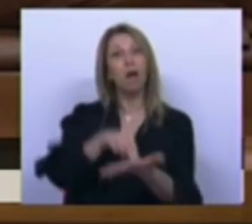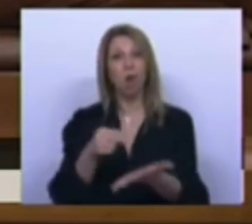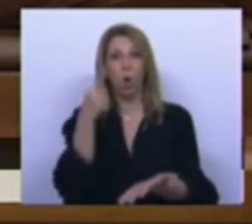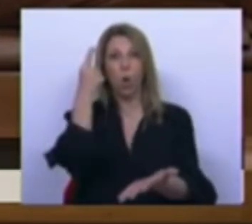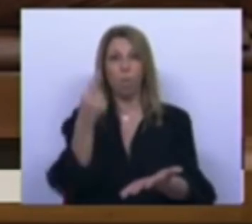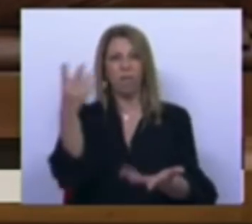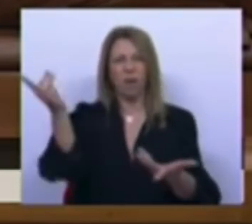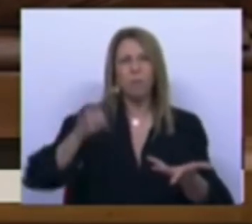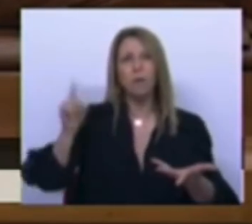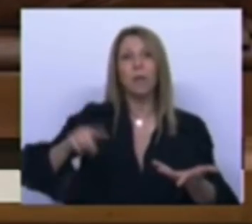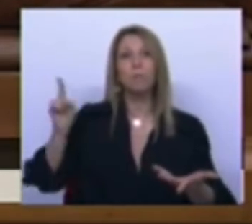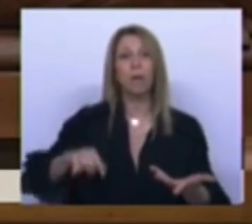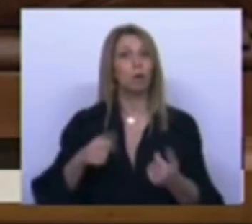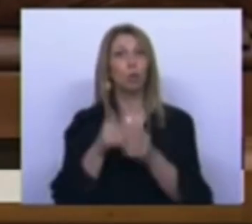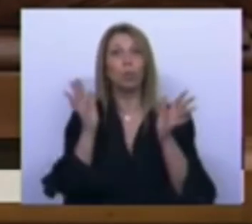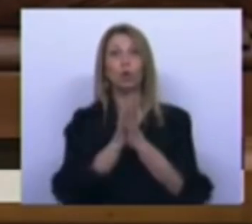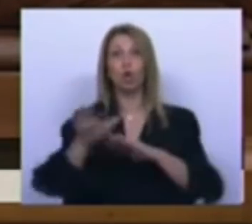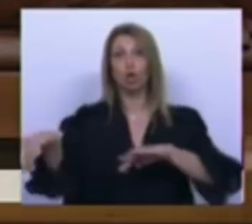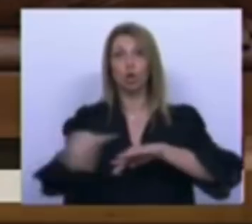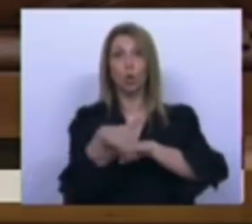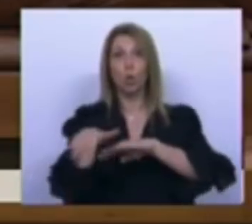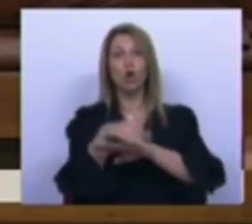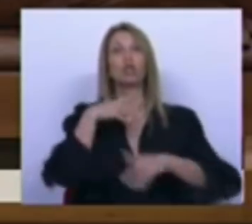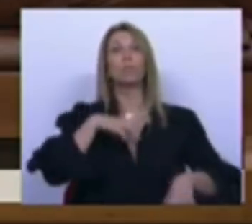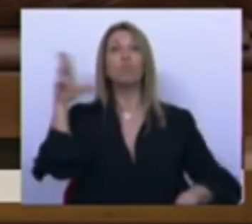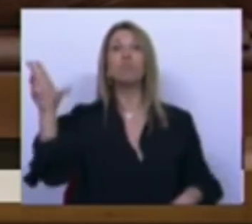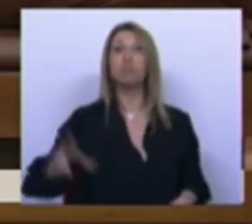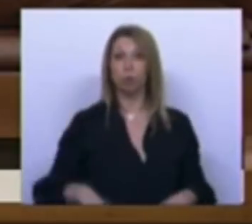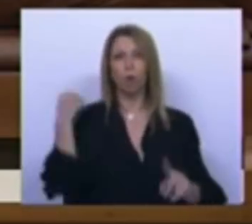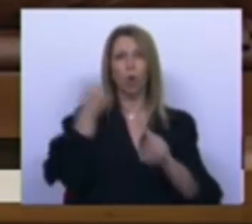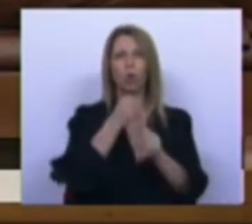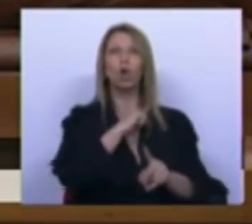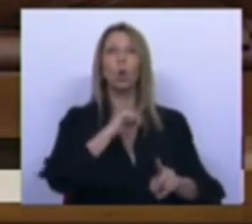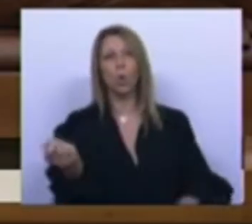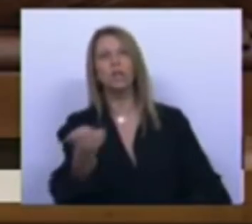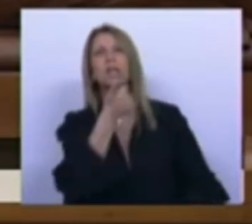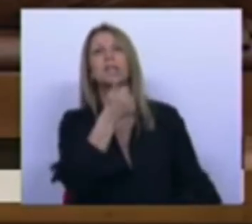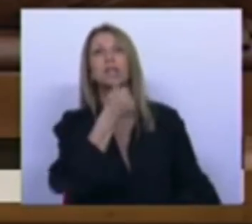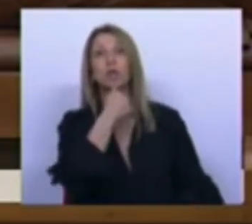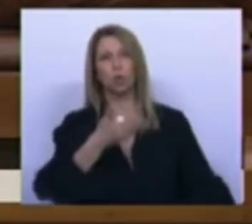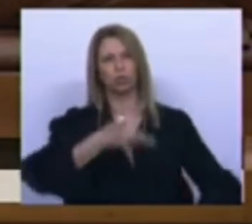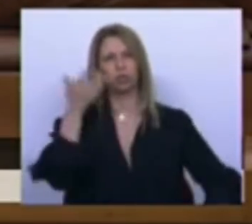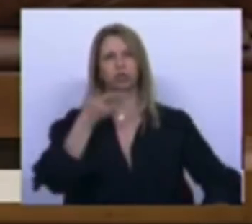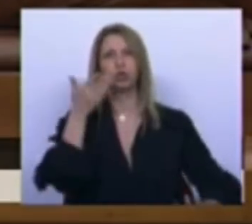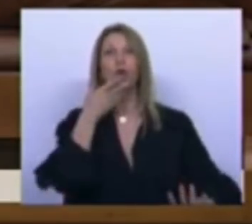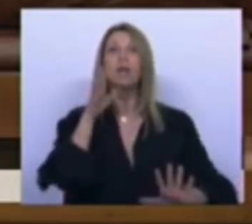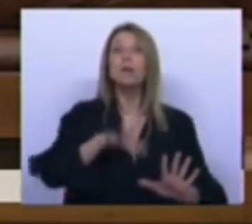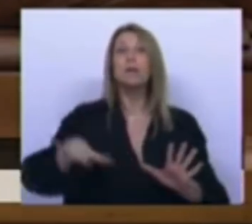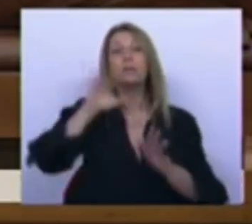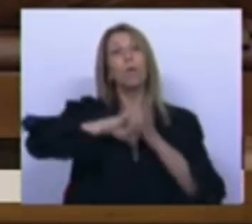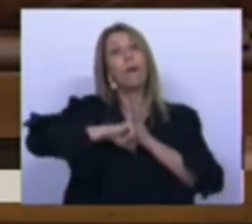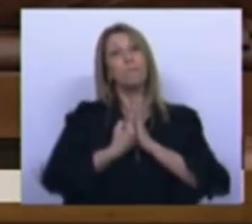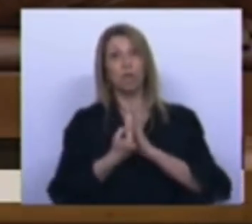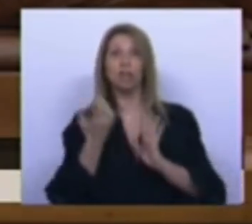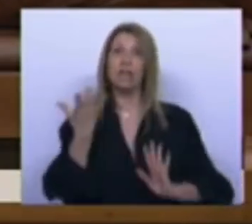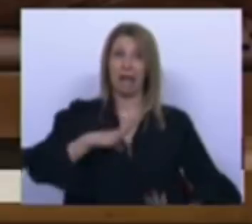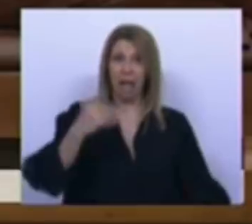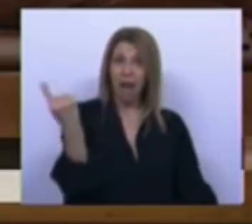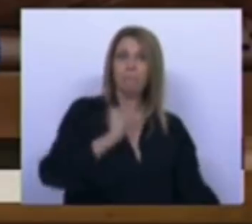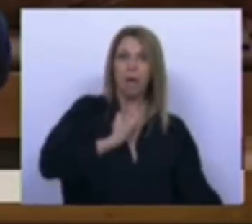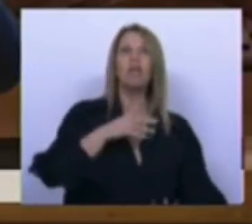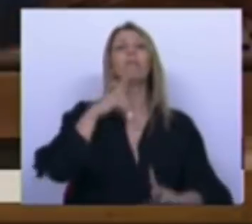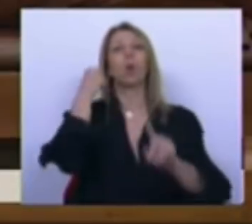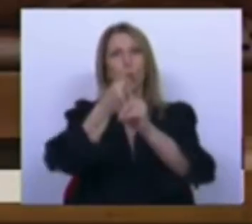as ruas de Portugal a lutar contra estas restrições absurdas pelo estado de emergência que nos querem impor. Vamos lutar